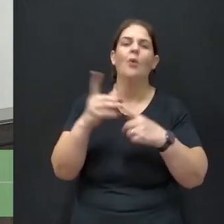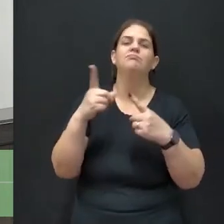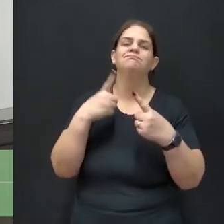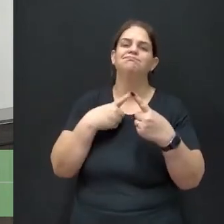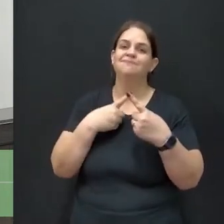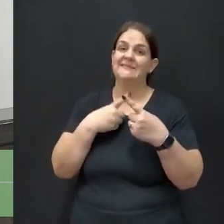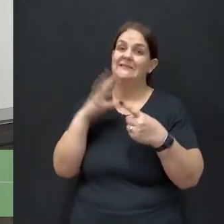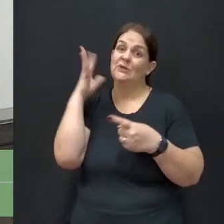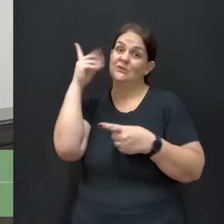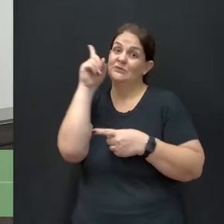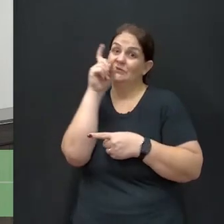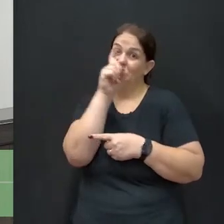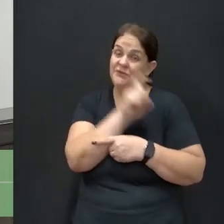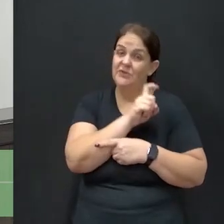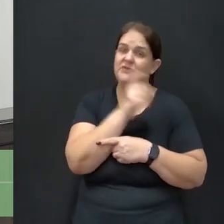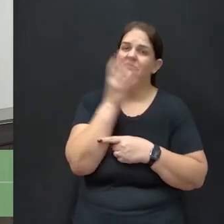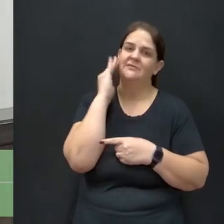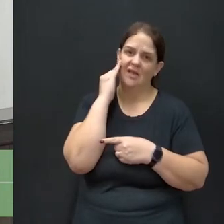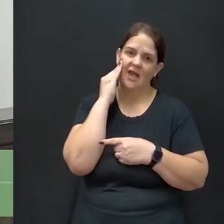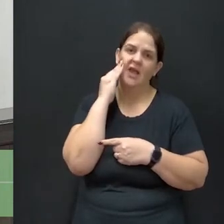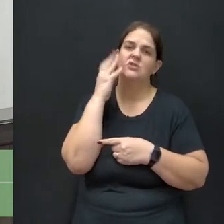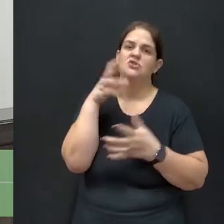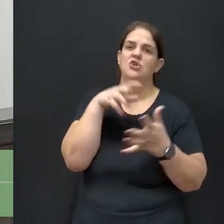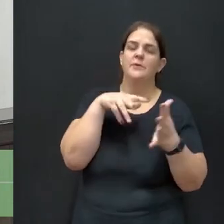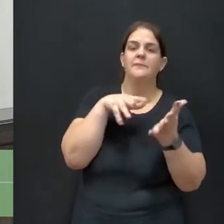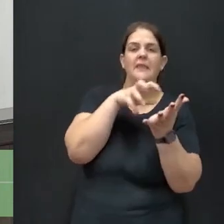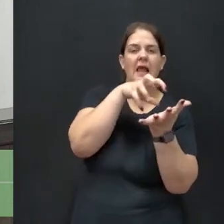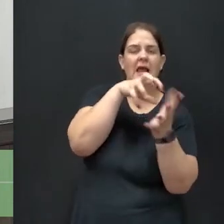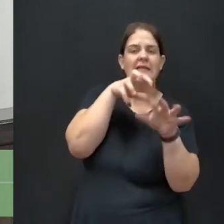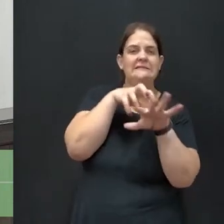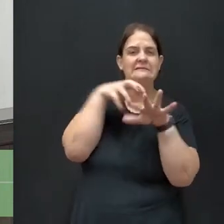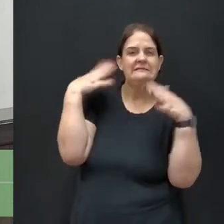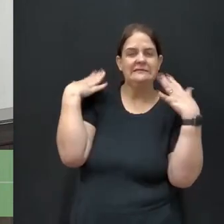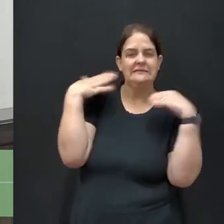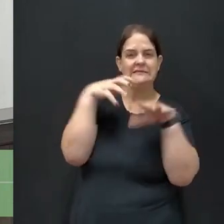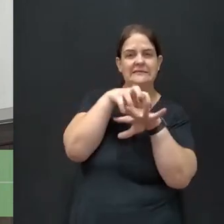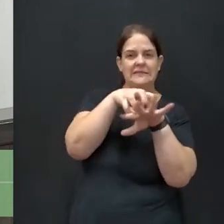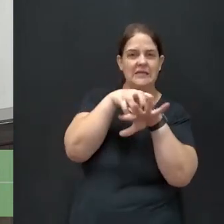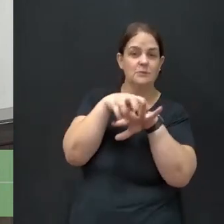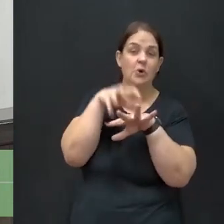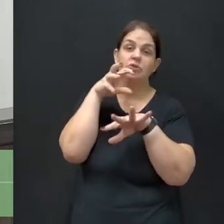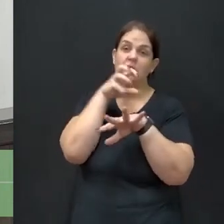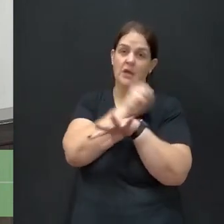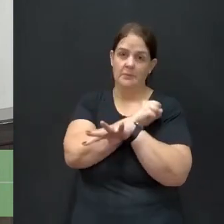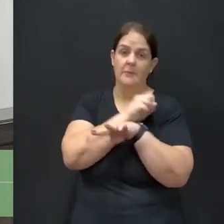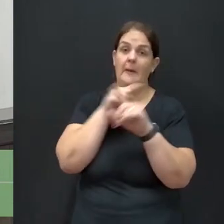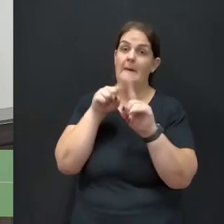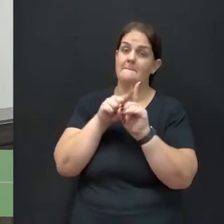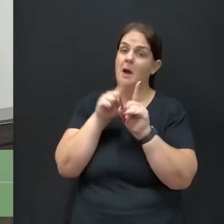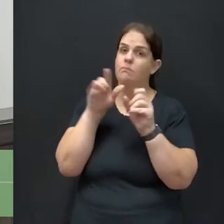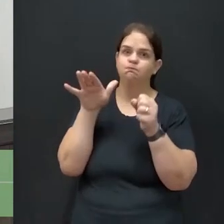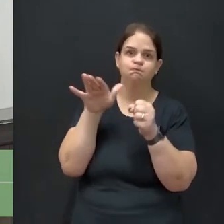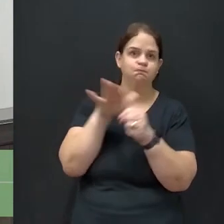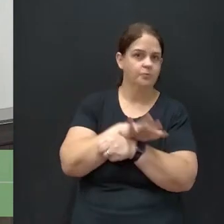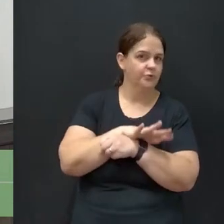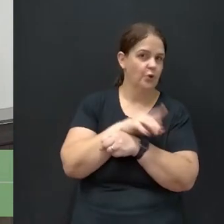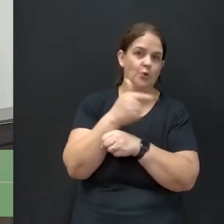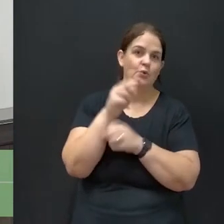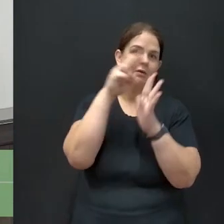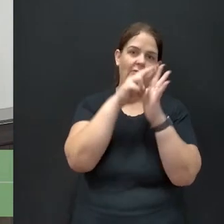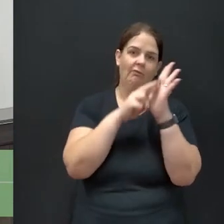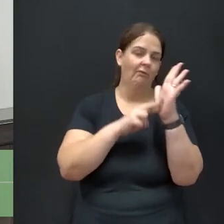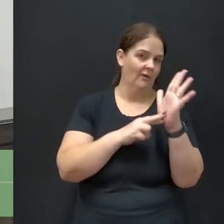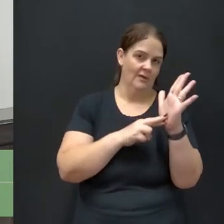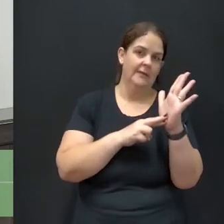entende que é um meio de transporte rápido e ágil, porém está se enchendo demais, não tem uma regulamentação.